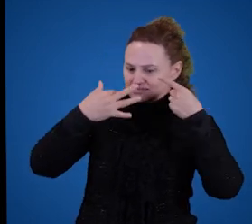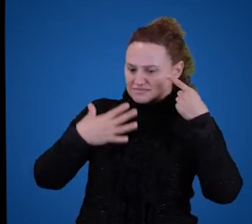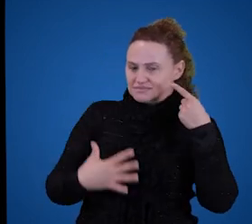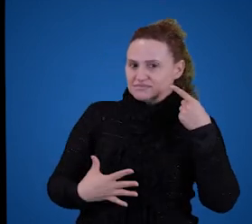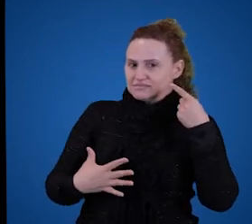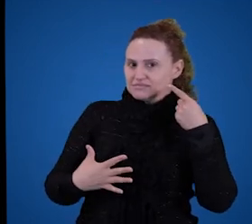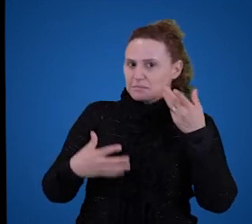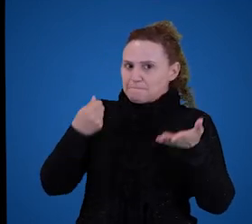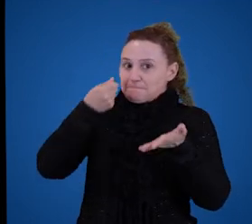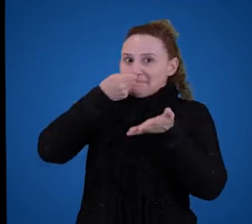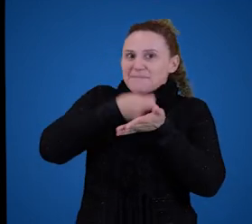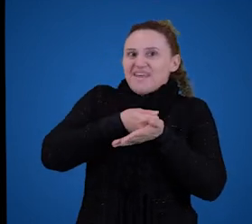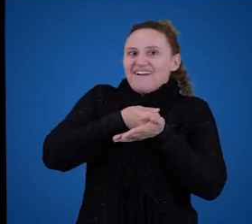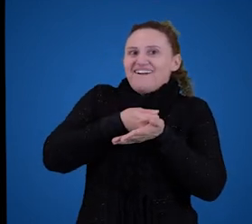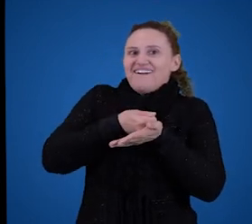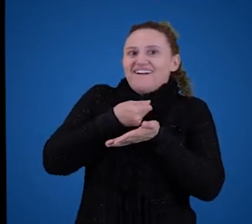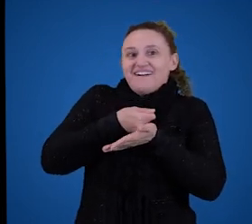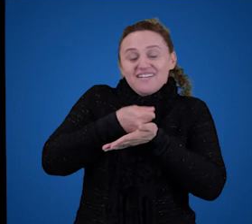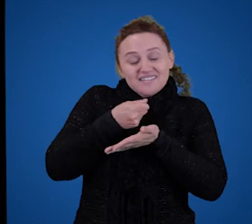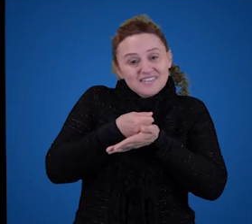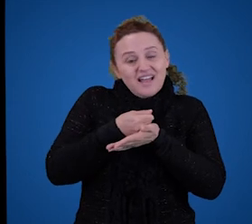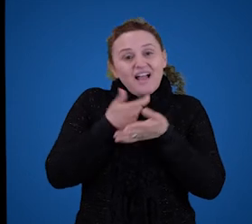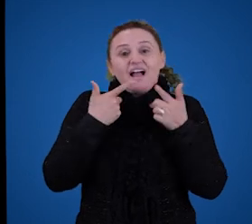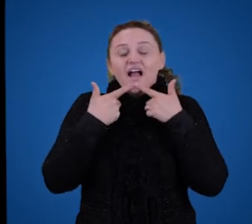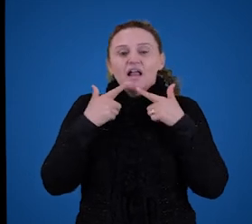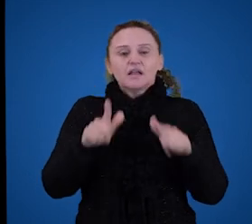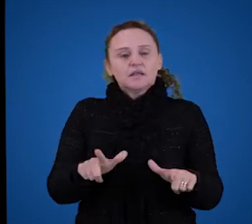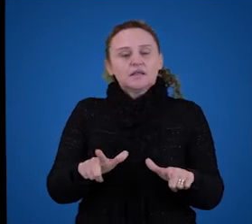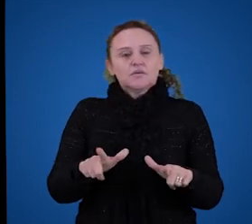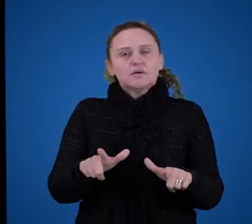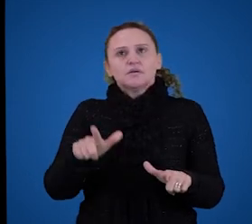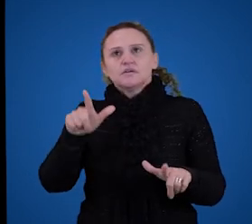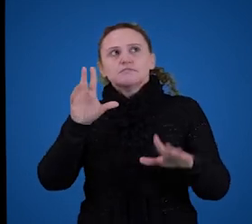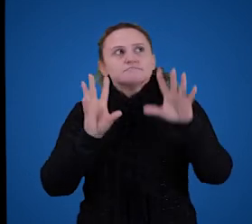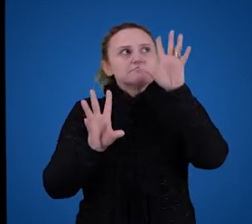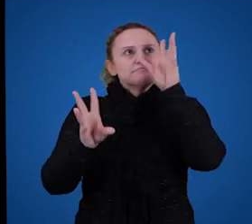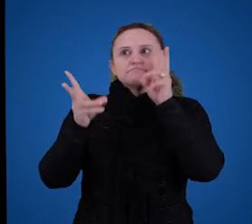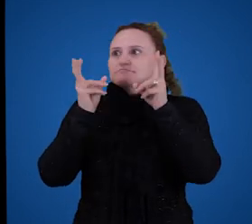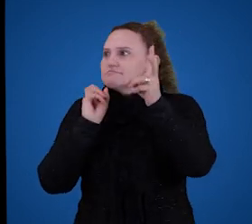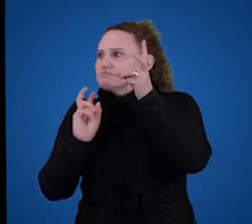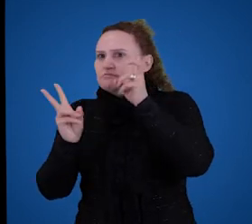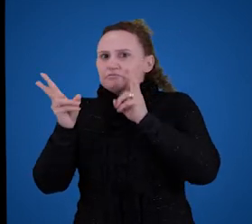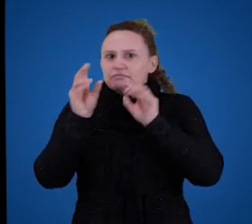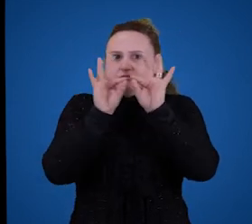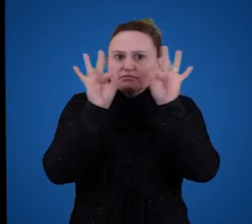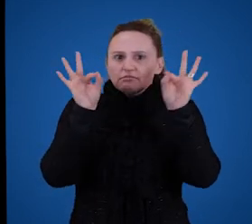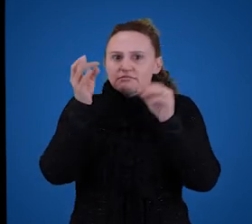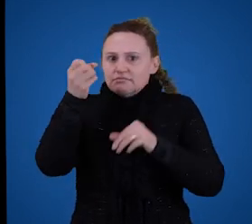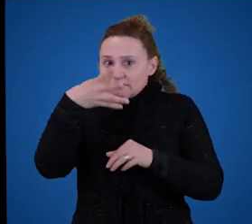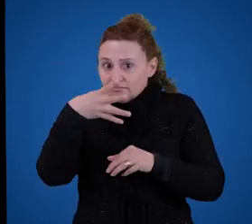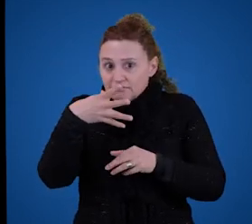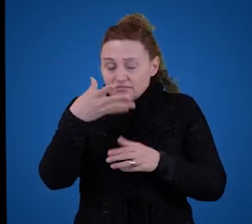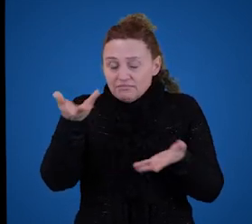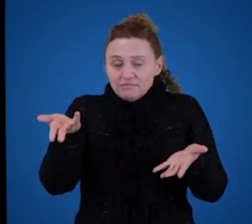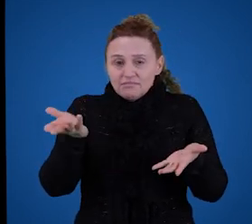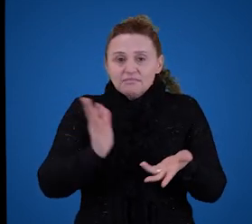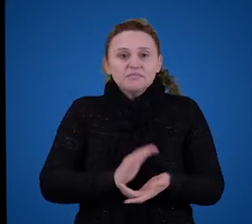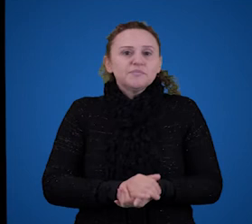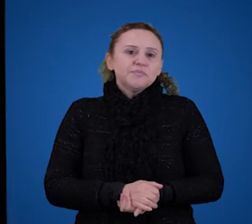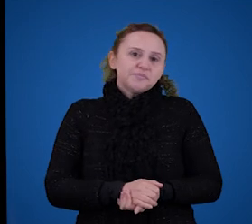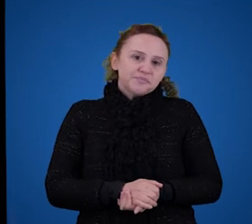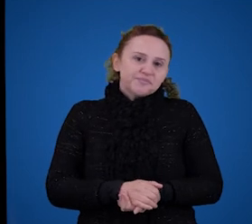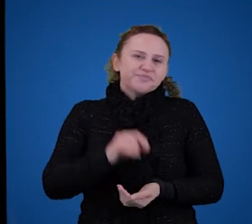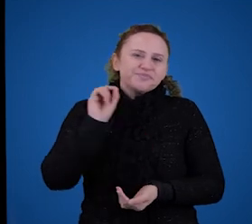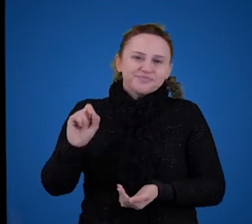língua, o que nos ajuda, né? A compreender frases novas. Então, podemos argumentar que entendemos uma frase